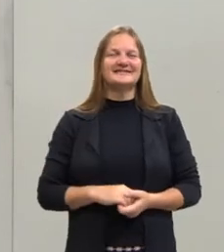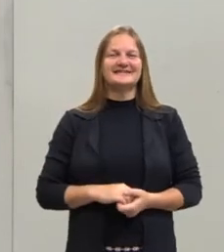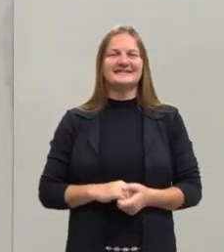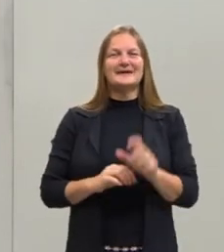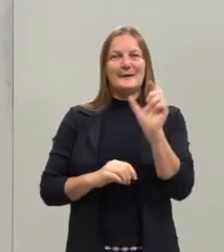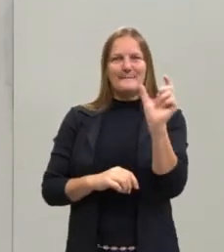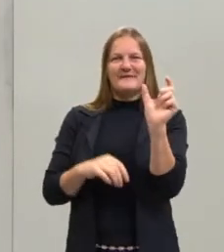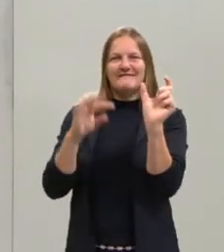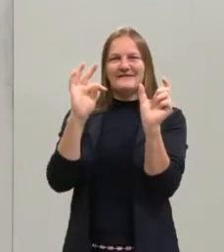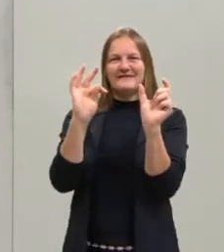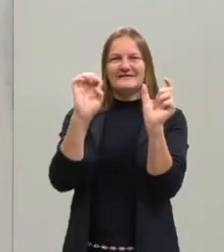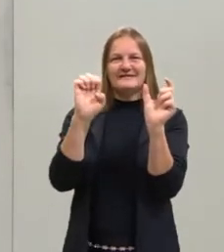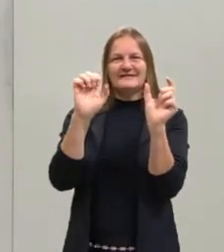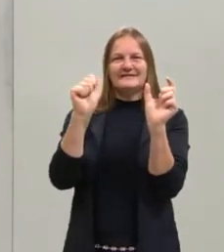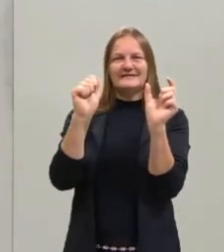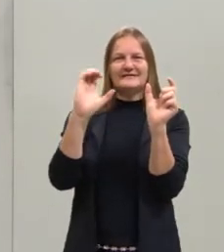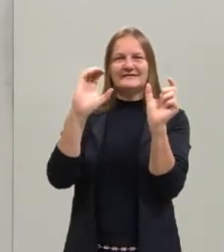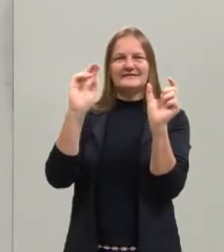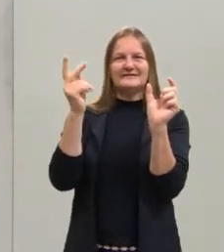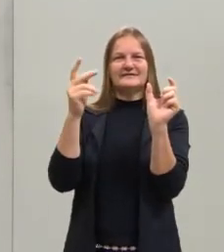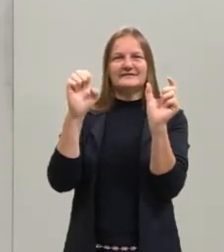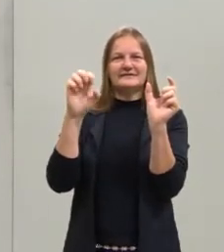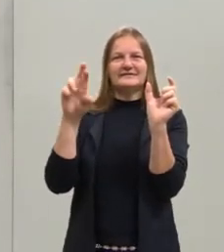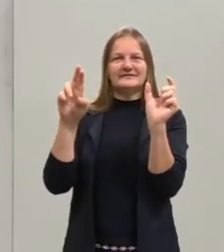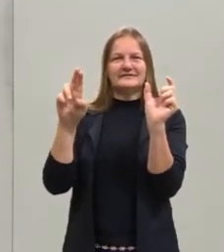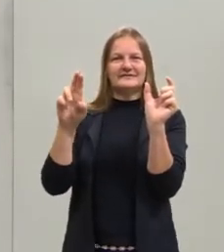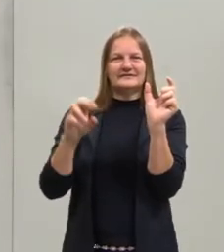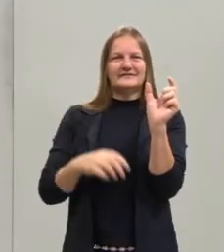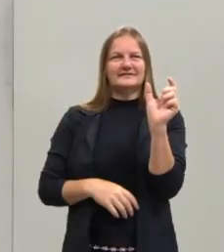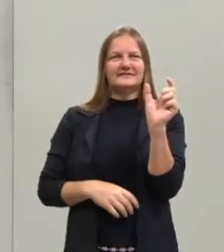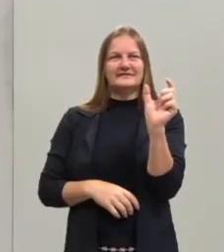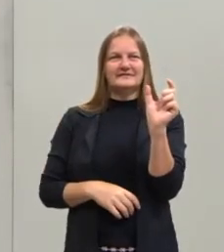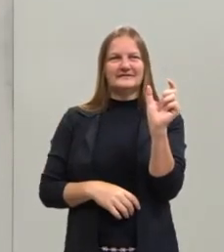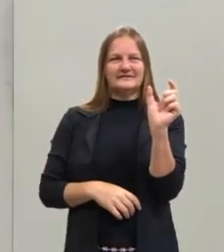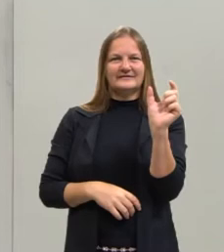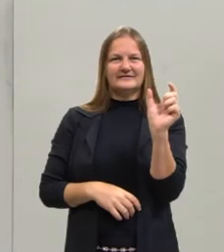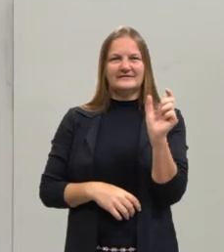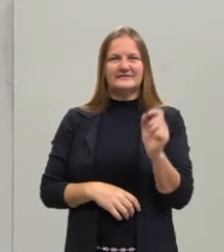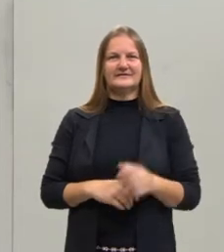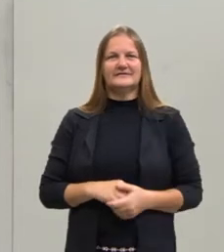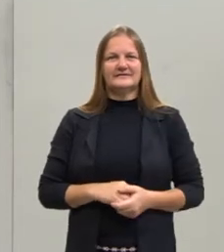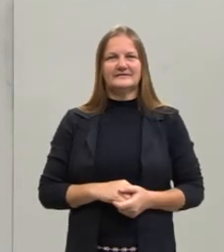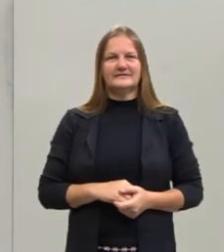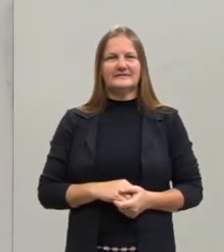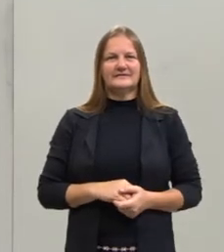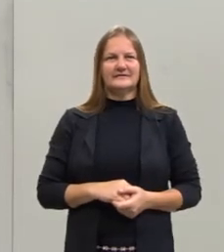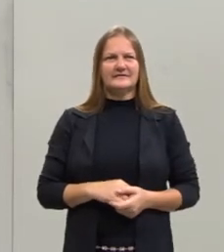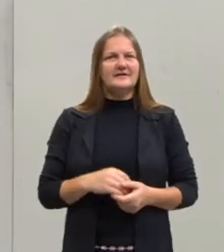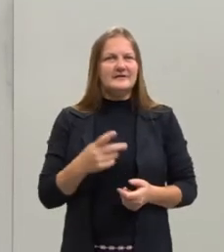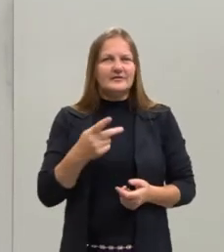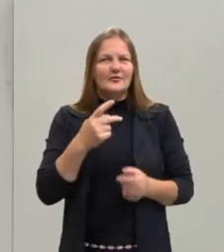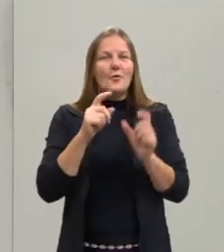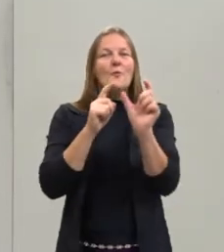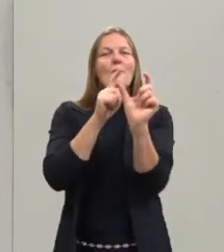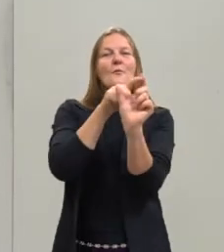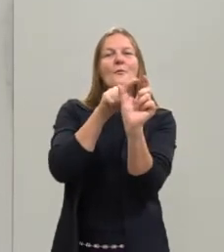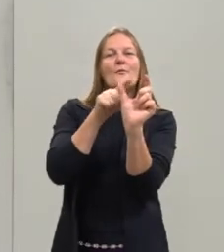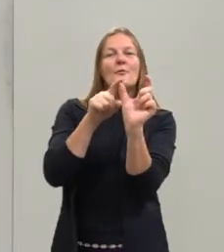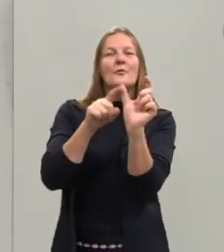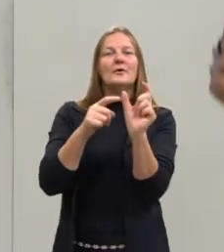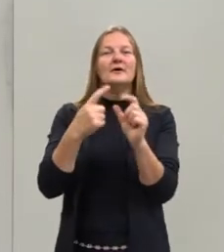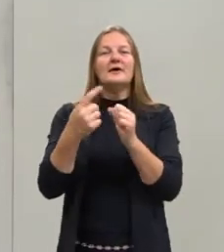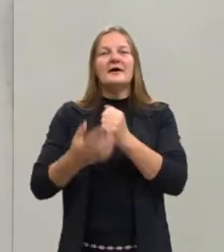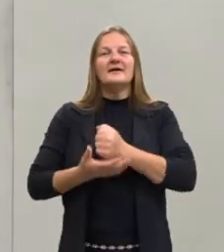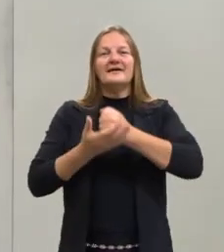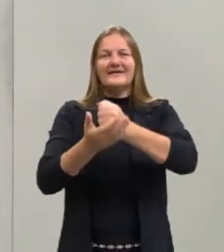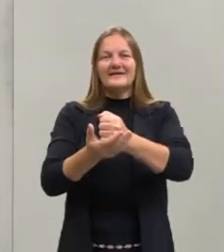-A-C-H-E-R, teacher, estou seletrando para auxiliar